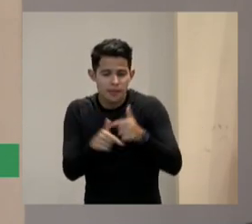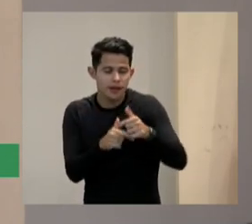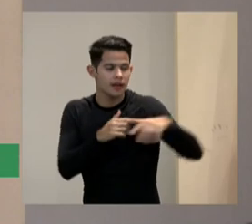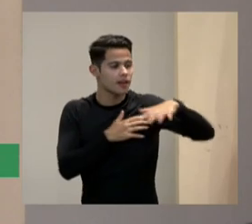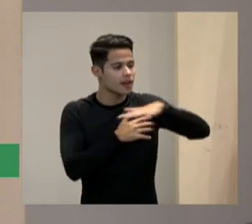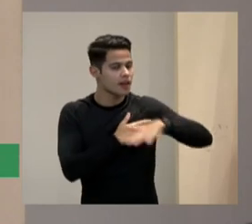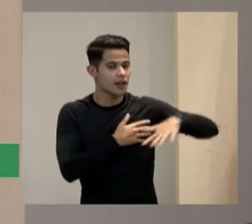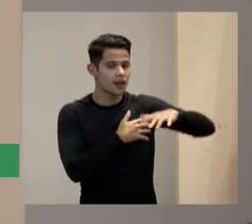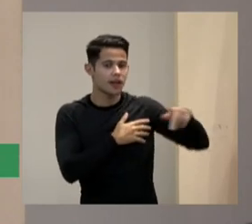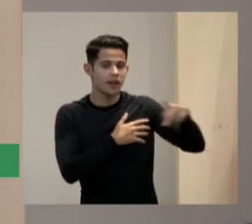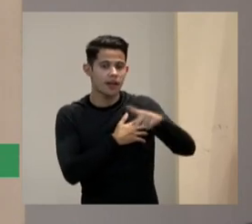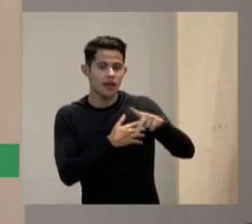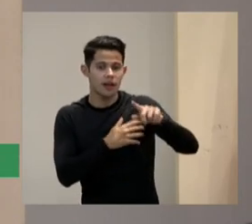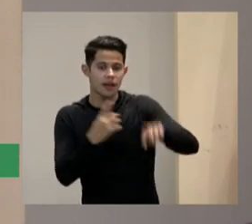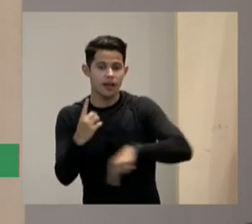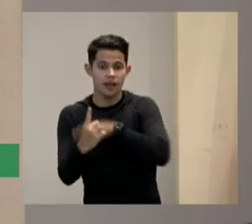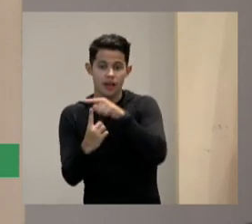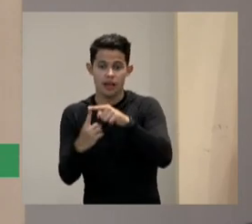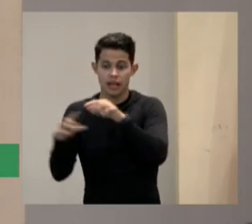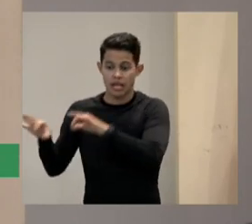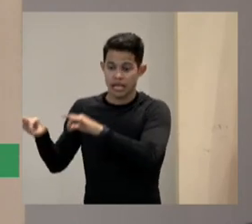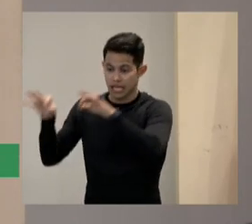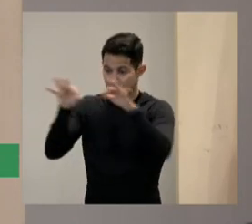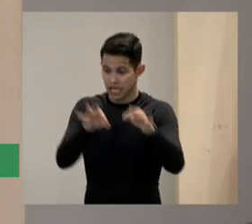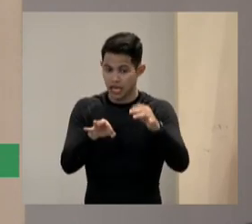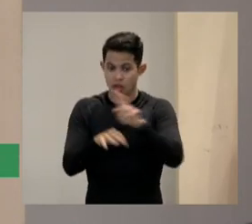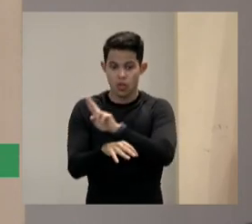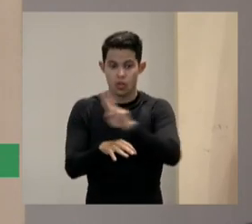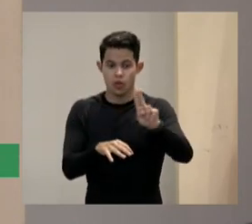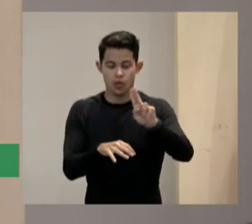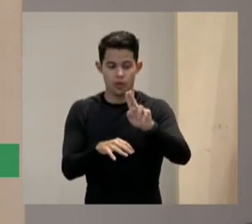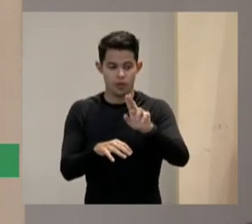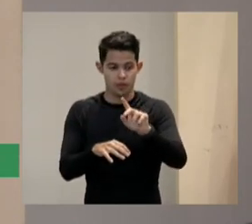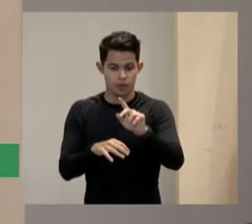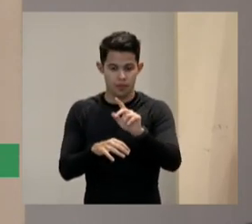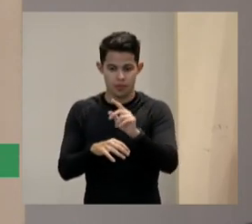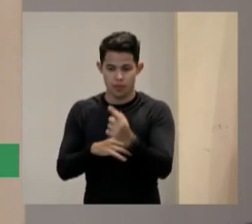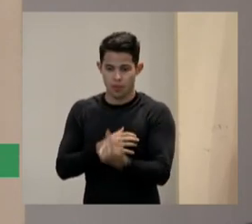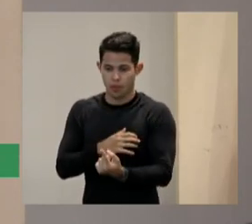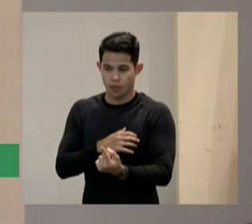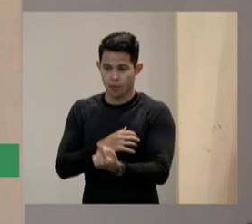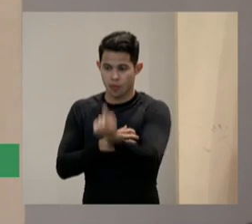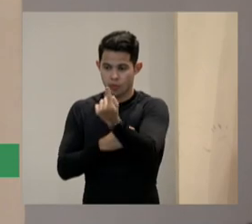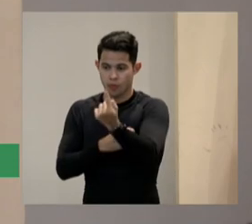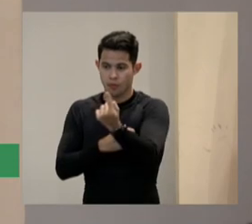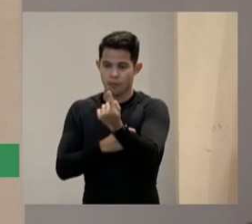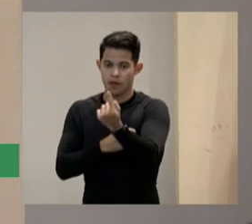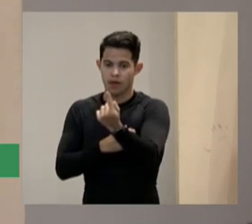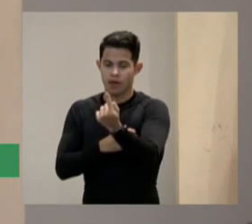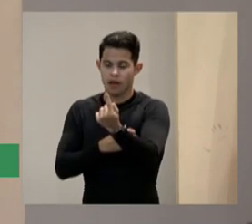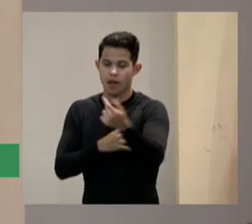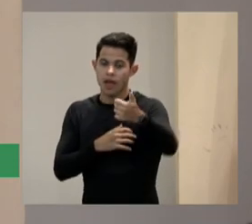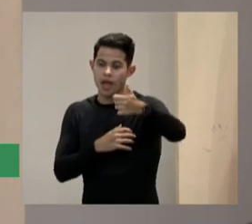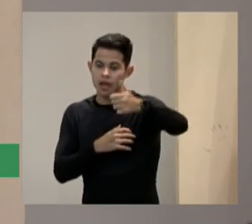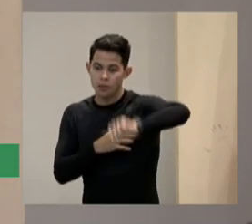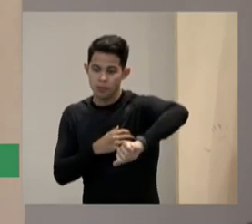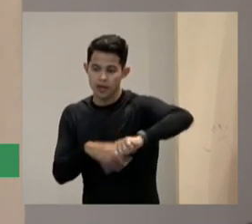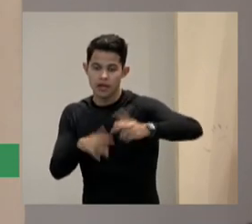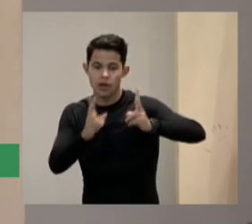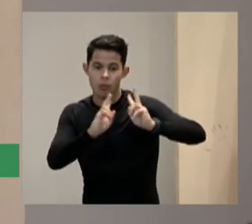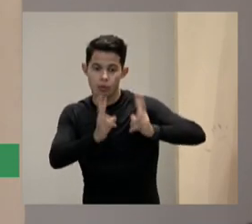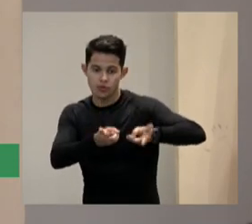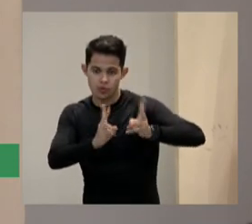nós trabalhamos habitualmente o que eu chamo de uma recuperação continuada como o professor